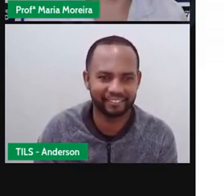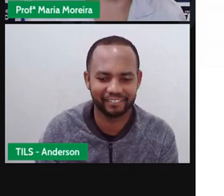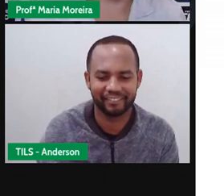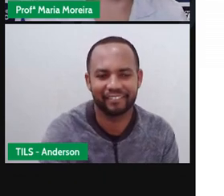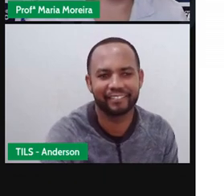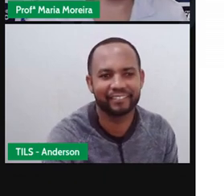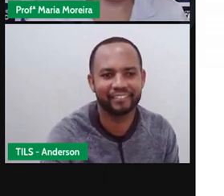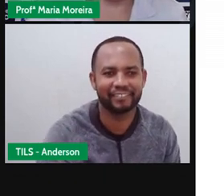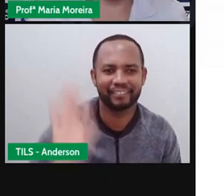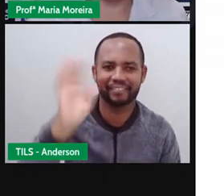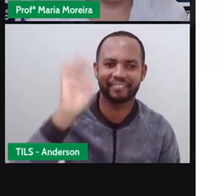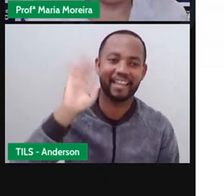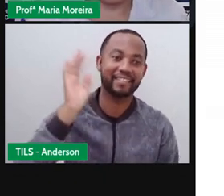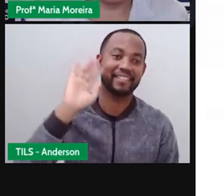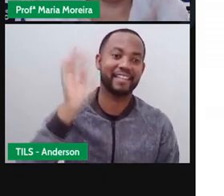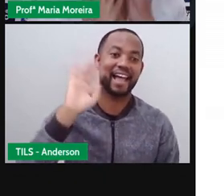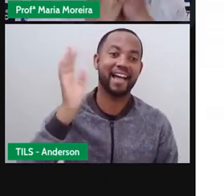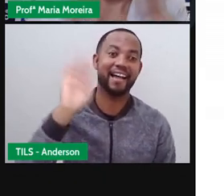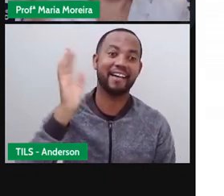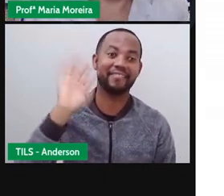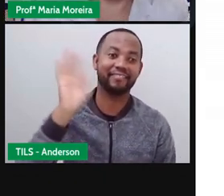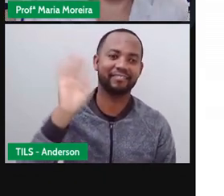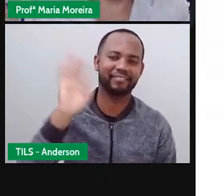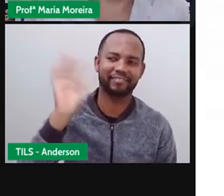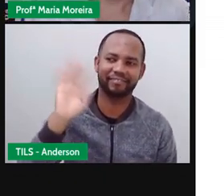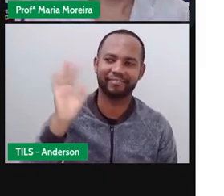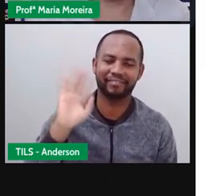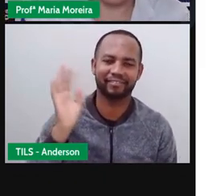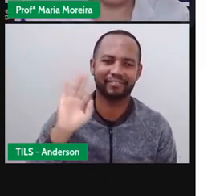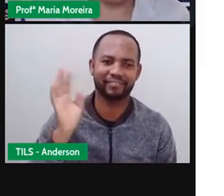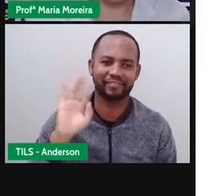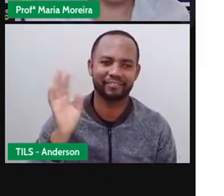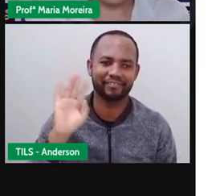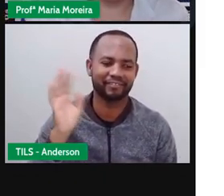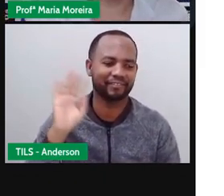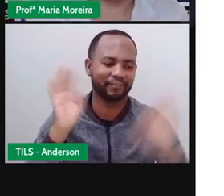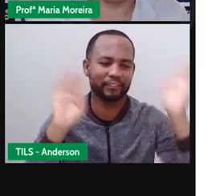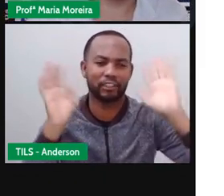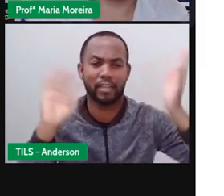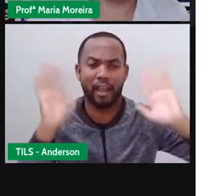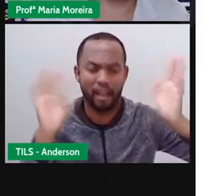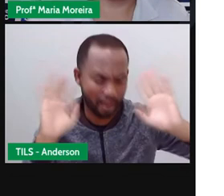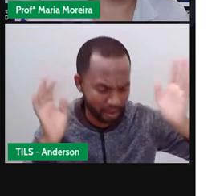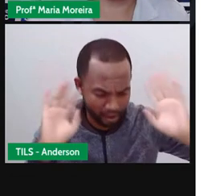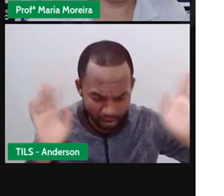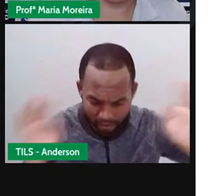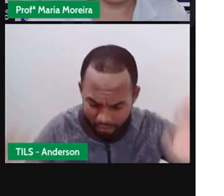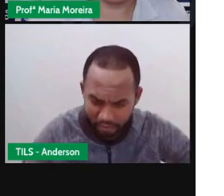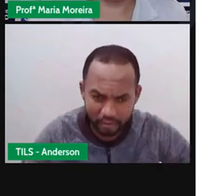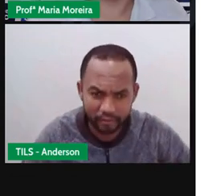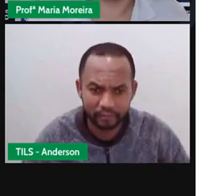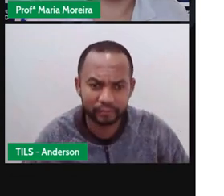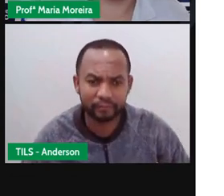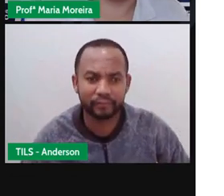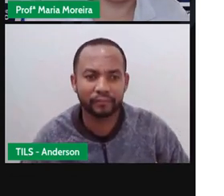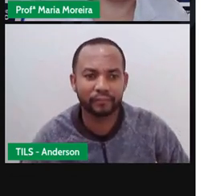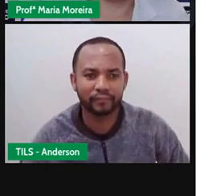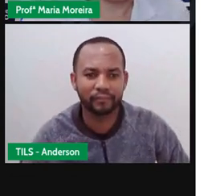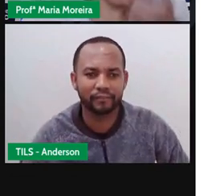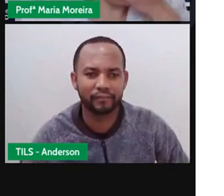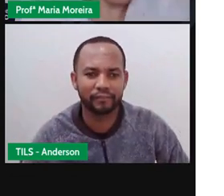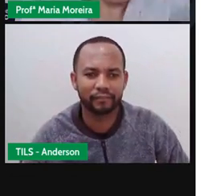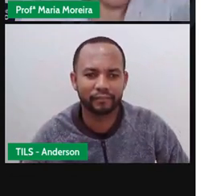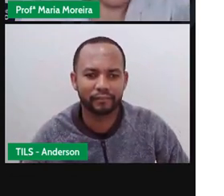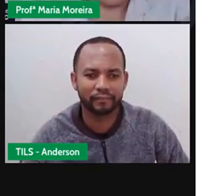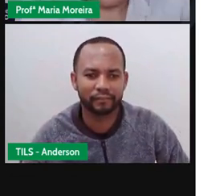Crianças e adultos aí que estão nos assistindo, um beijo, tchau, e até a nossa próxima aula, que vai ser em breve.